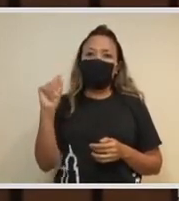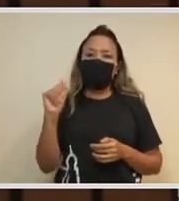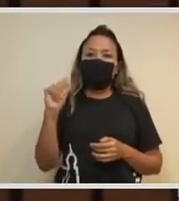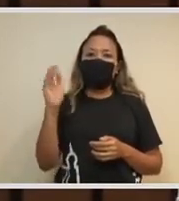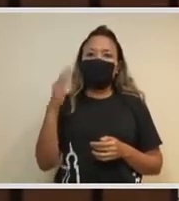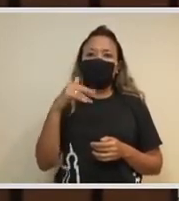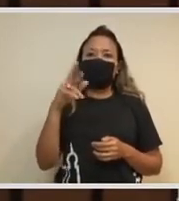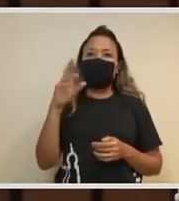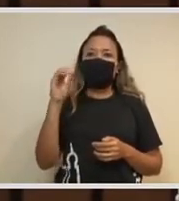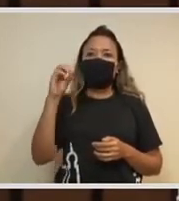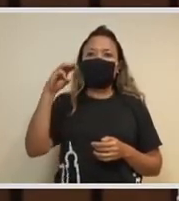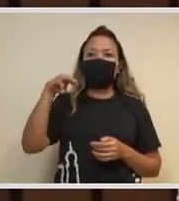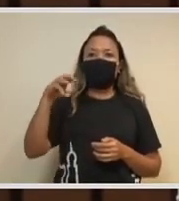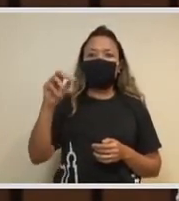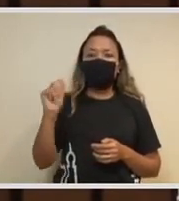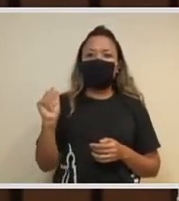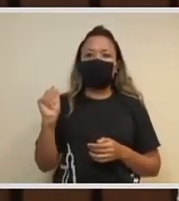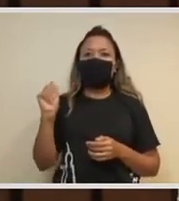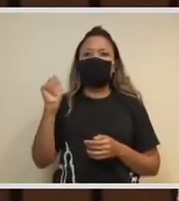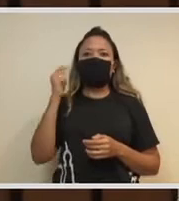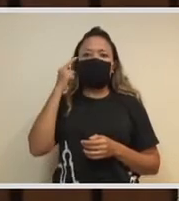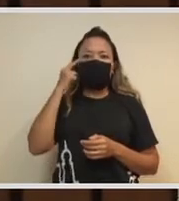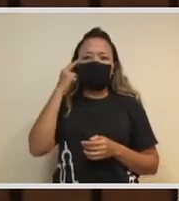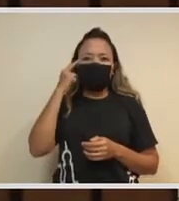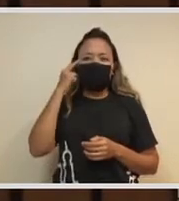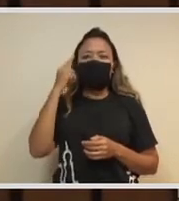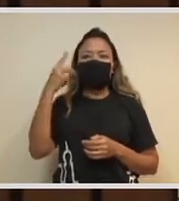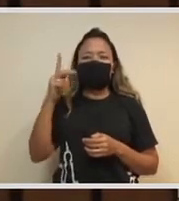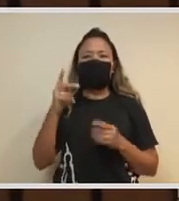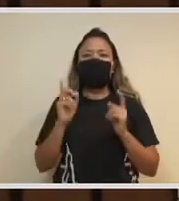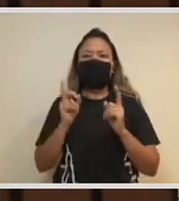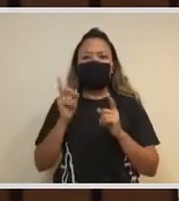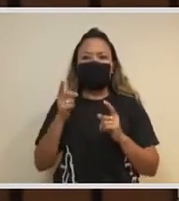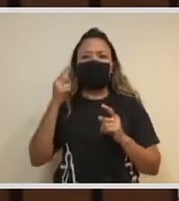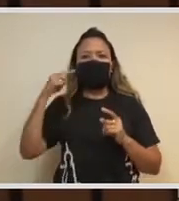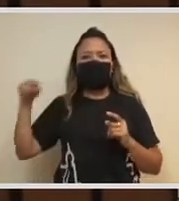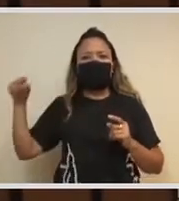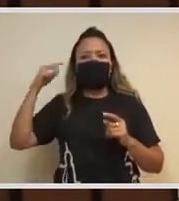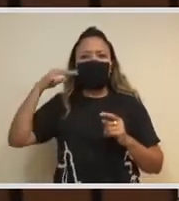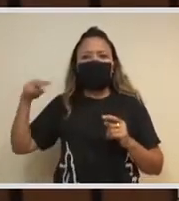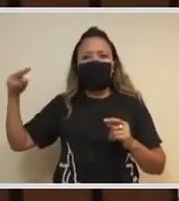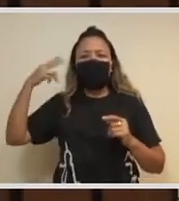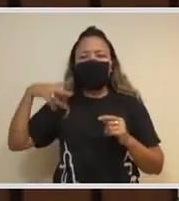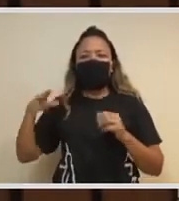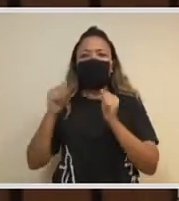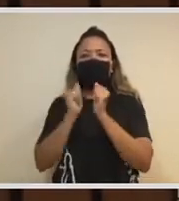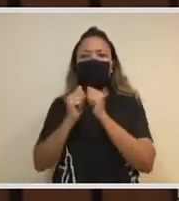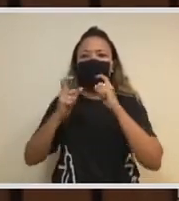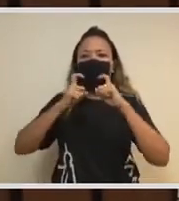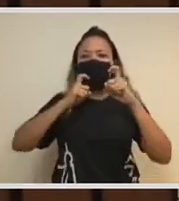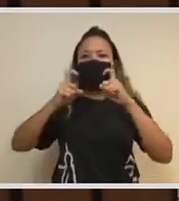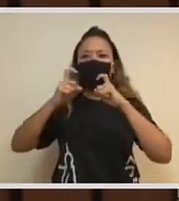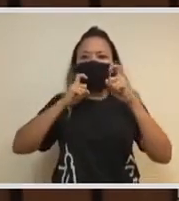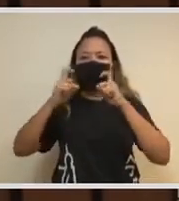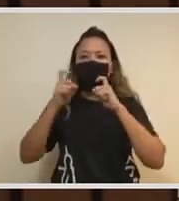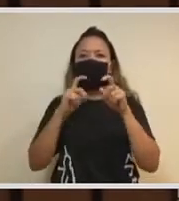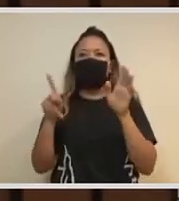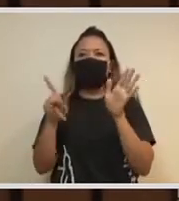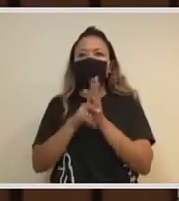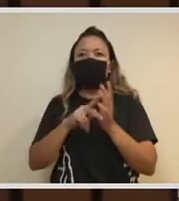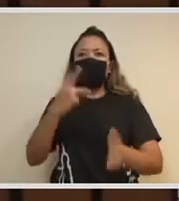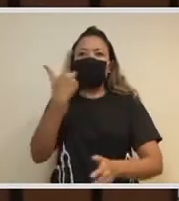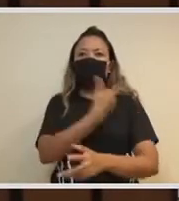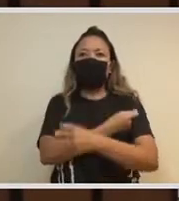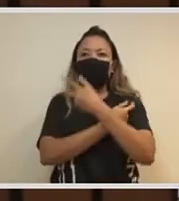vacina, em reuniões semanais, junto com um grupo maravilhoso de pessoas da Fiocruz e